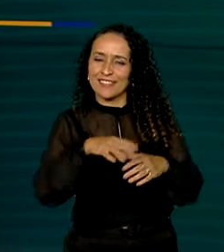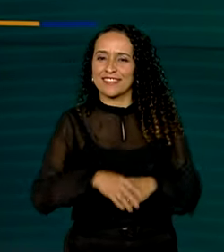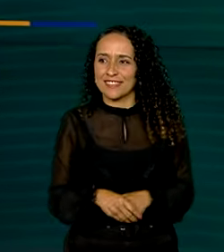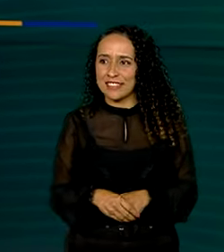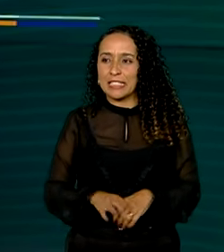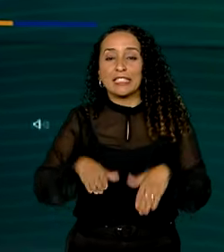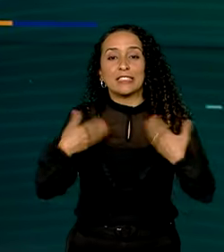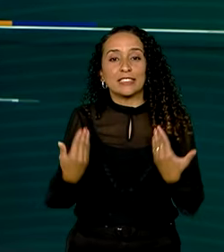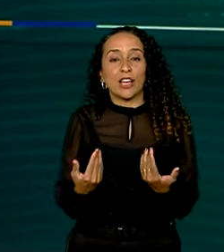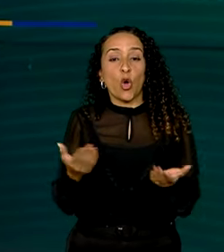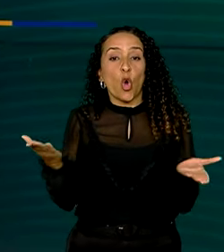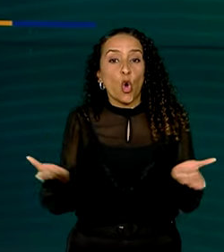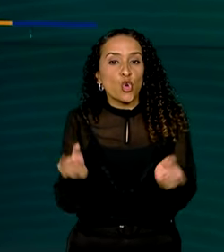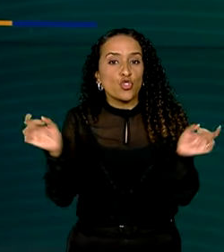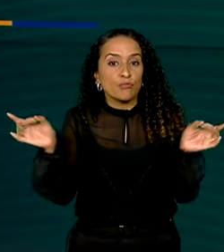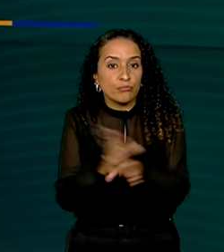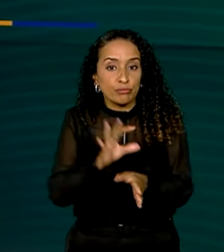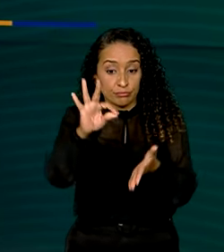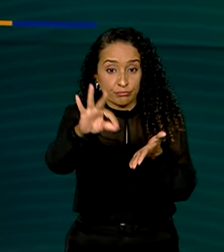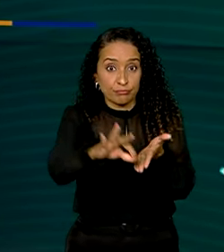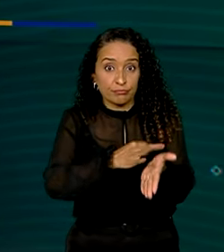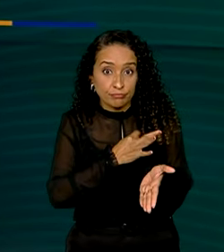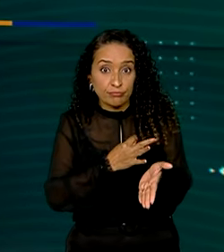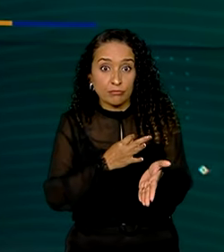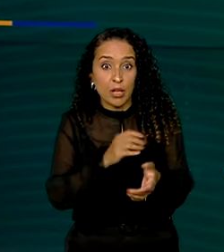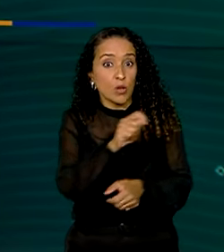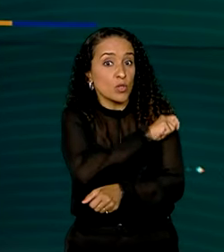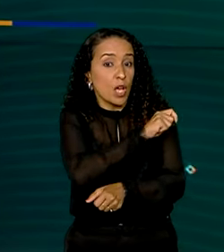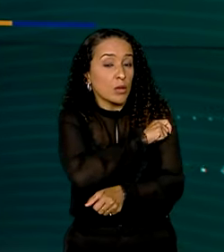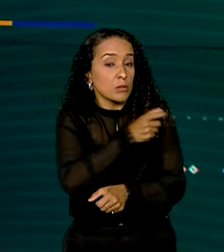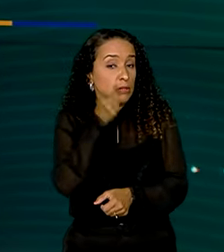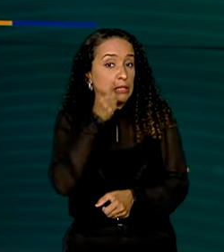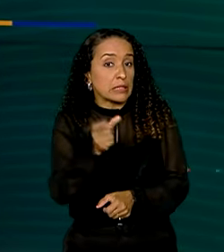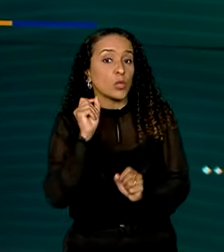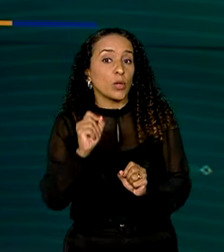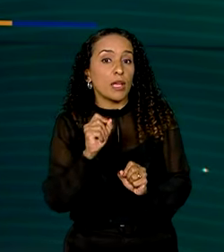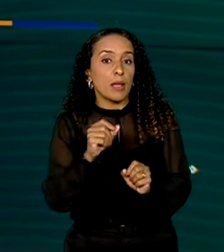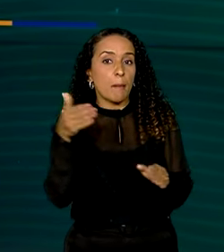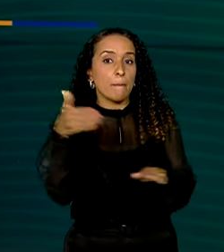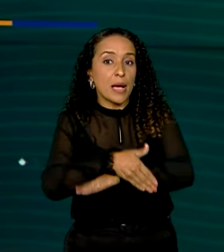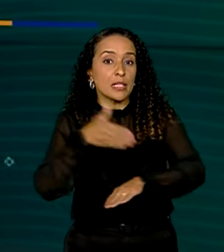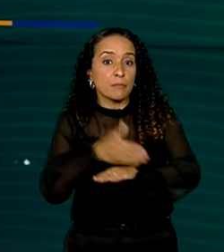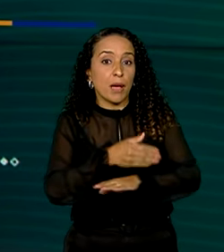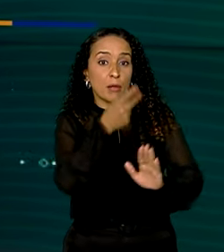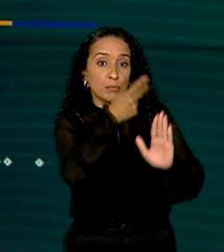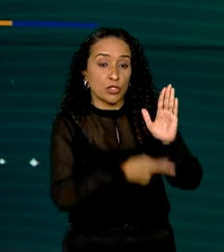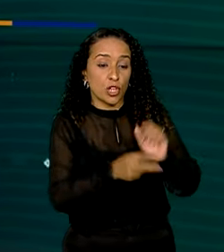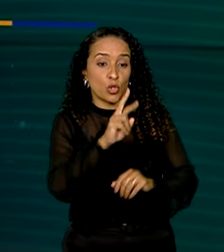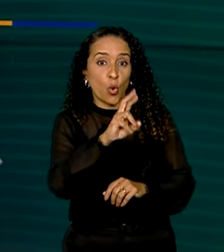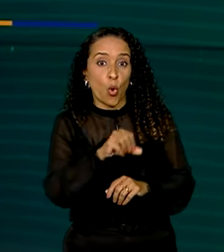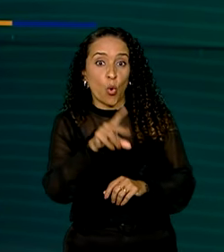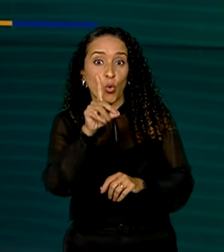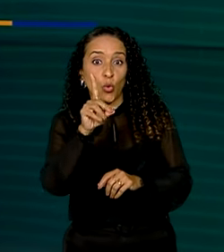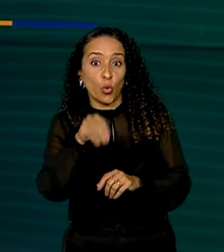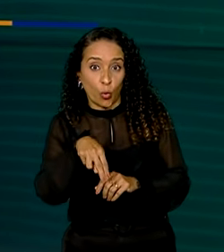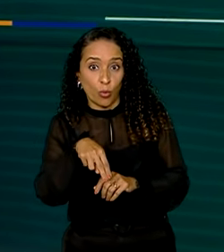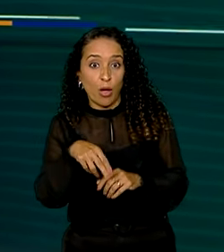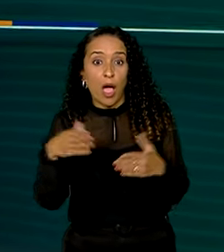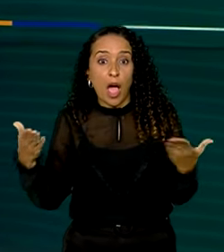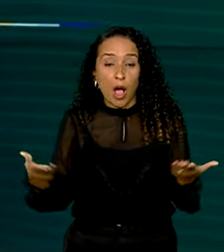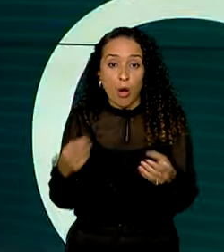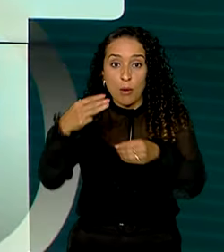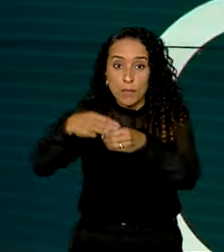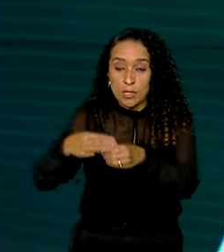Bom, termina hoje o período de inscrições para os estudantes interessados em participar do Projeto Rondon. Dessa vez,